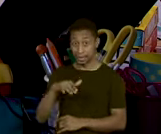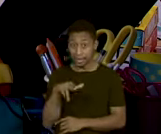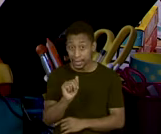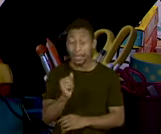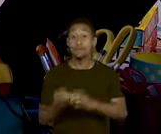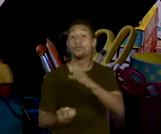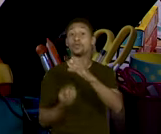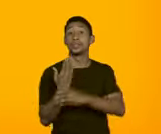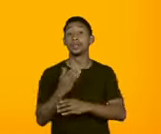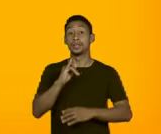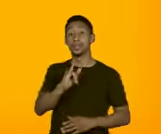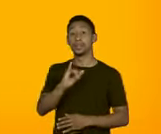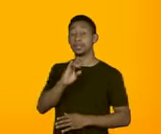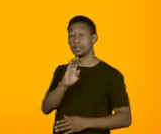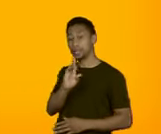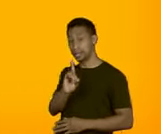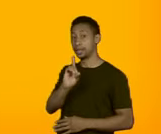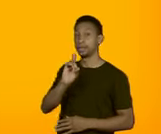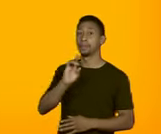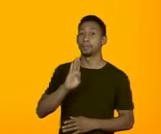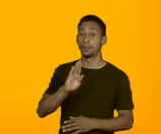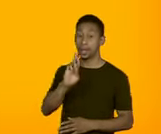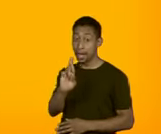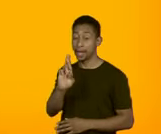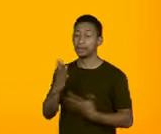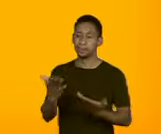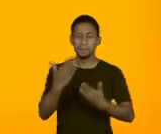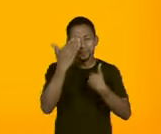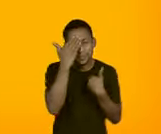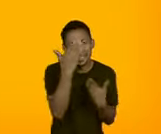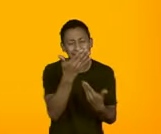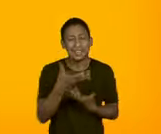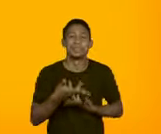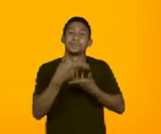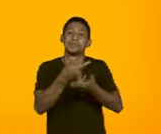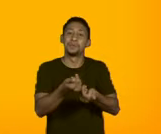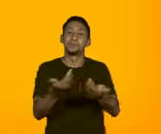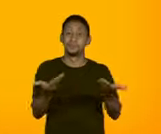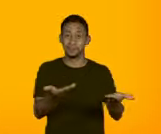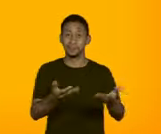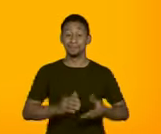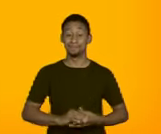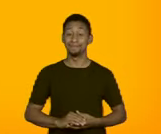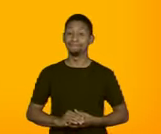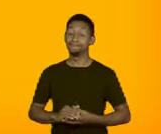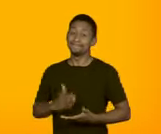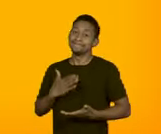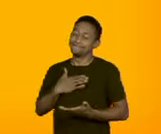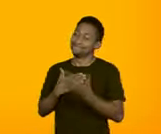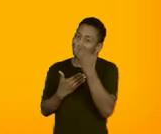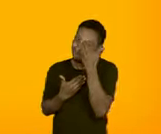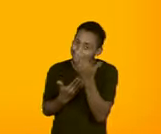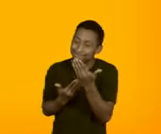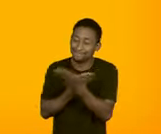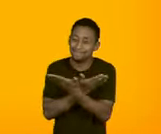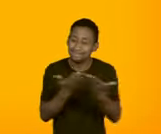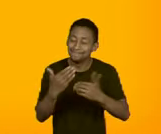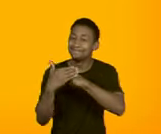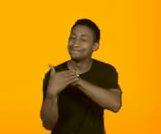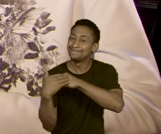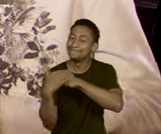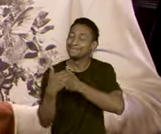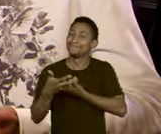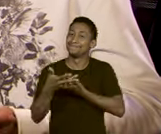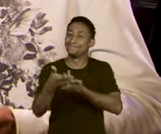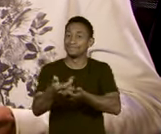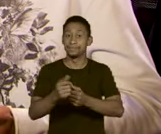fundadora do IDBR. Luana, muito obrigada por aceitar o nosso convite. Eu que agradeço, gente. Obrigada pelo carinho e pelo